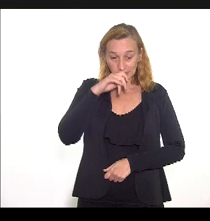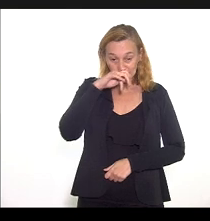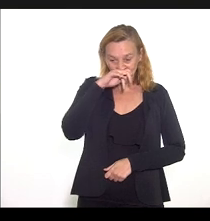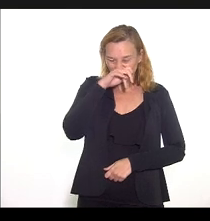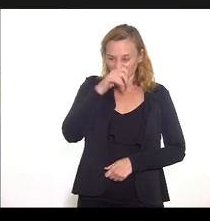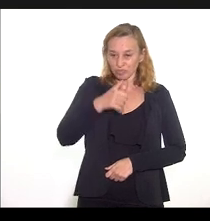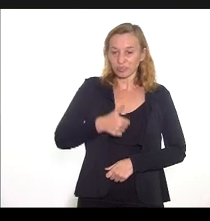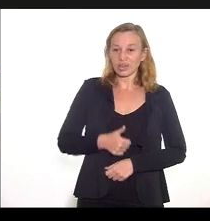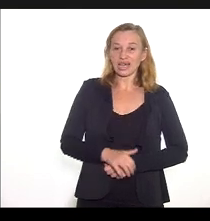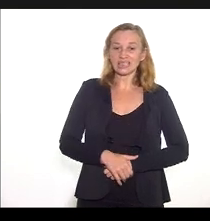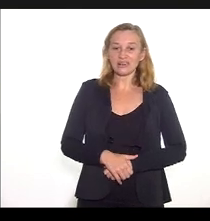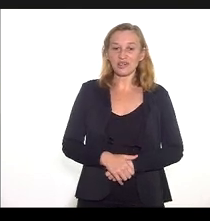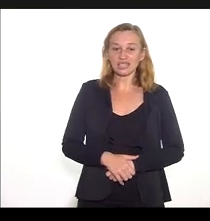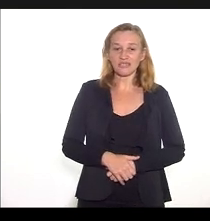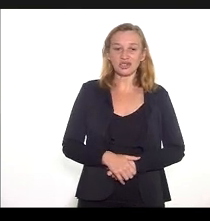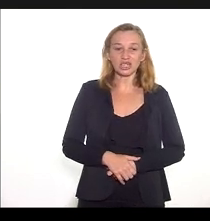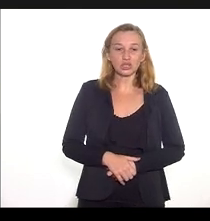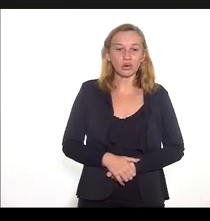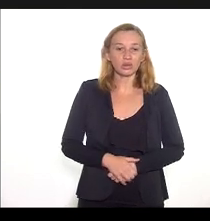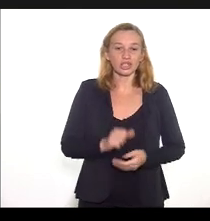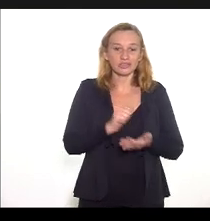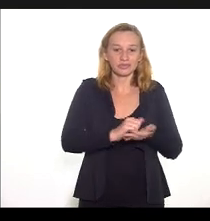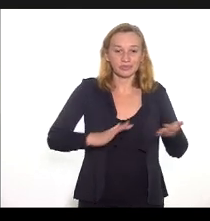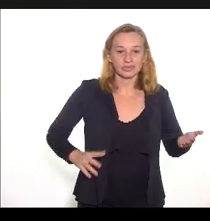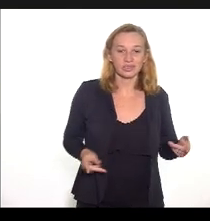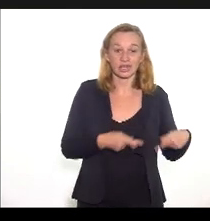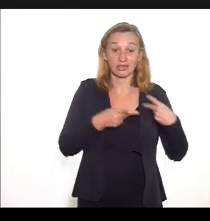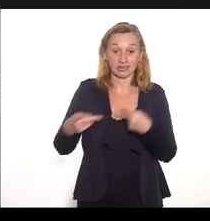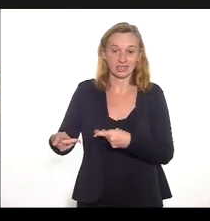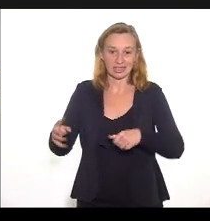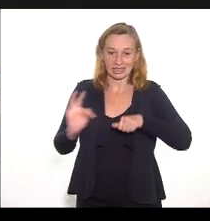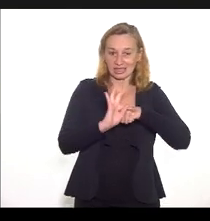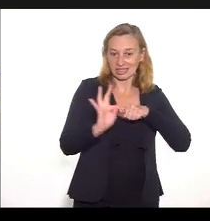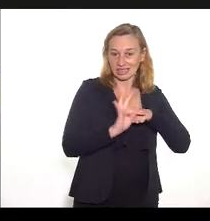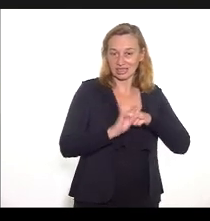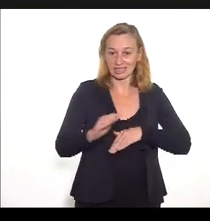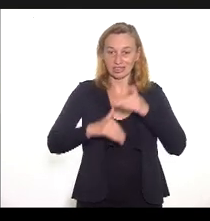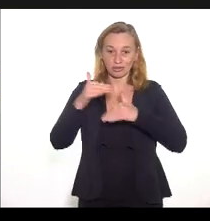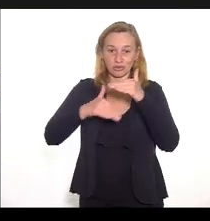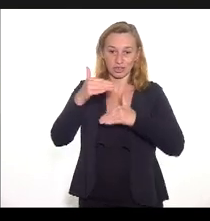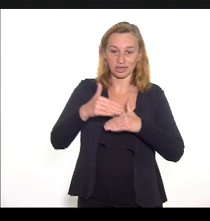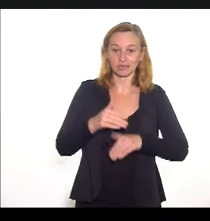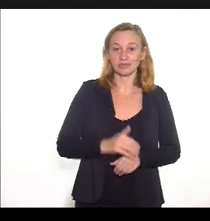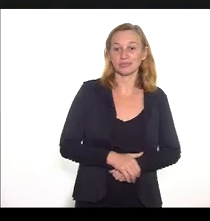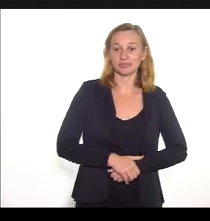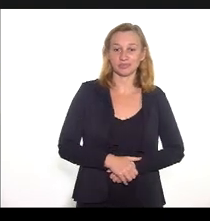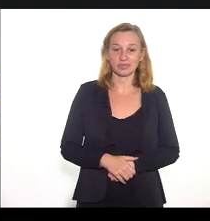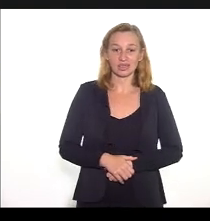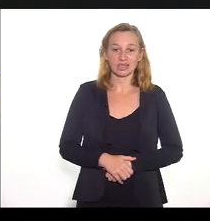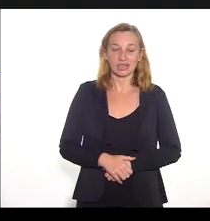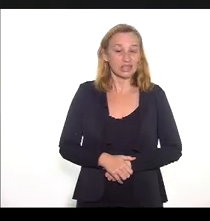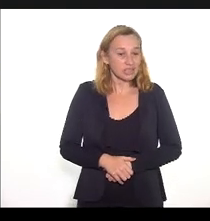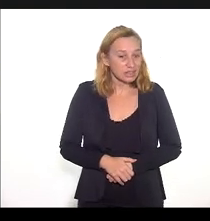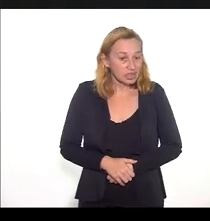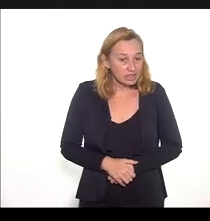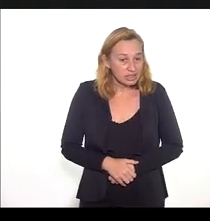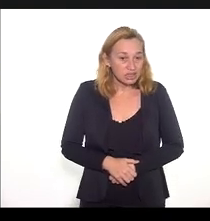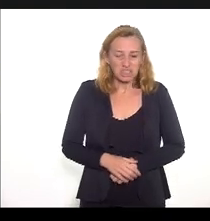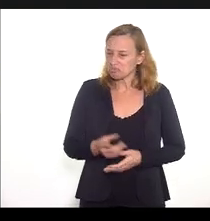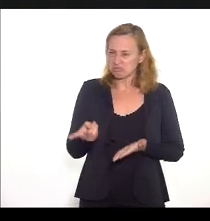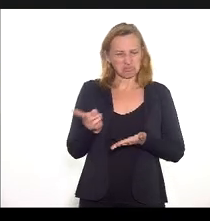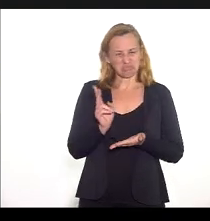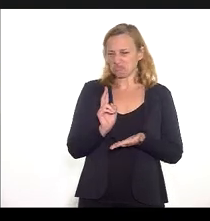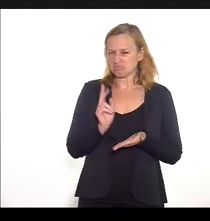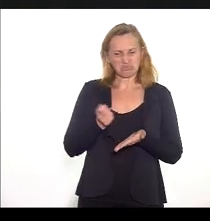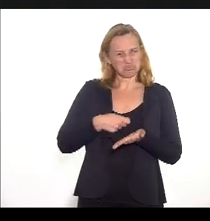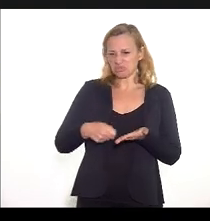Primeiro quadrimestre de 2021, atividades e visitas técnicas desenvolvidas e programadas no quadrimestre. Eu não vou ler as visitas técnicas, não.